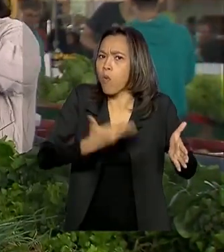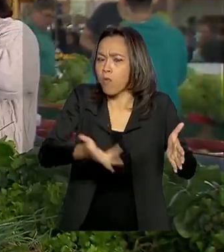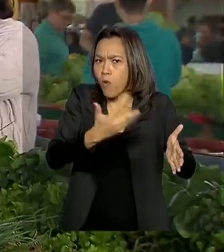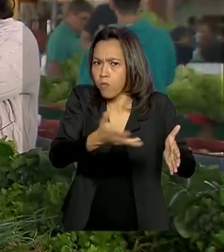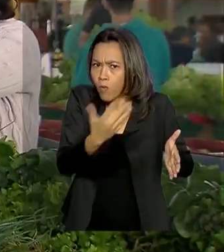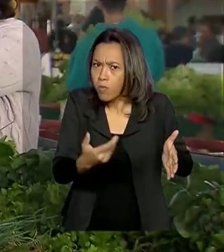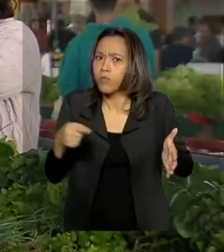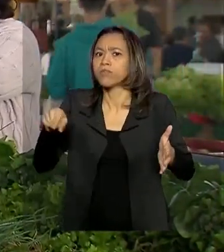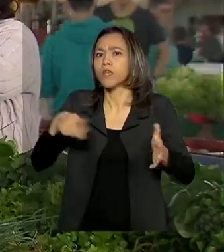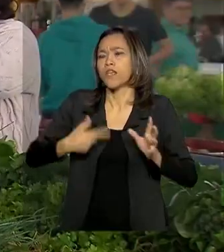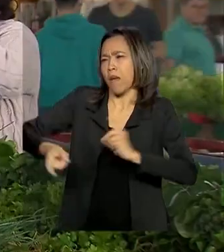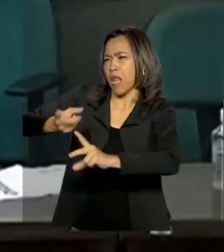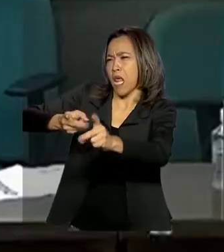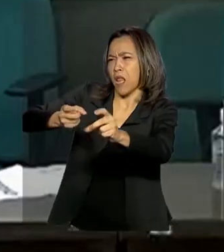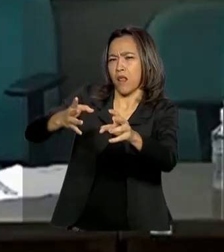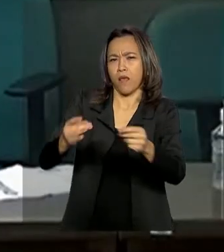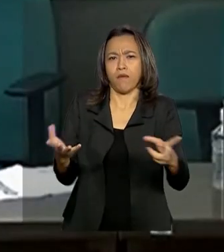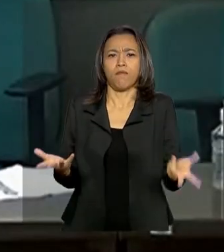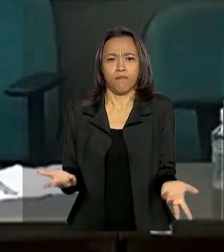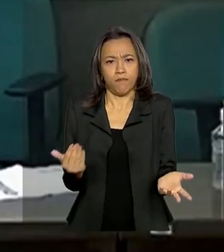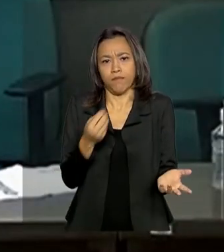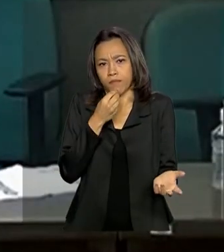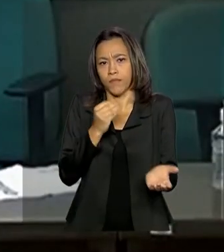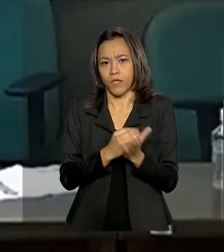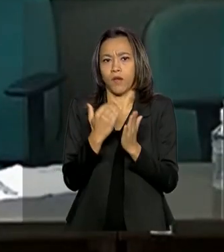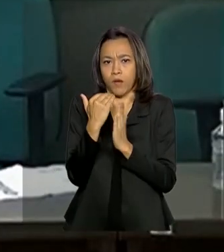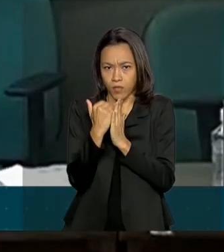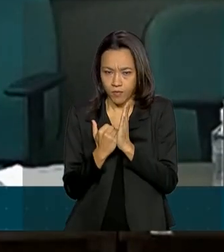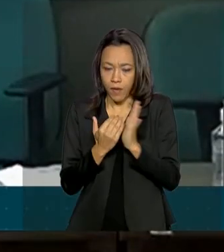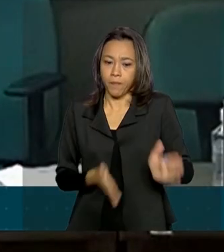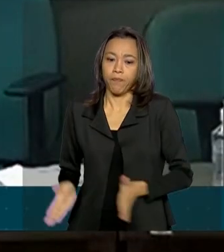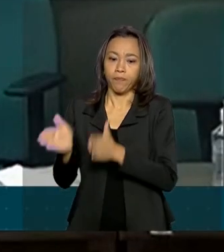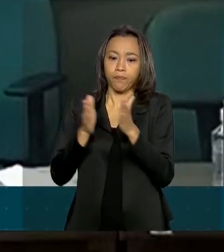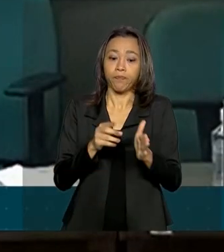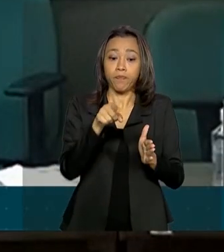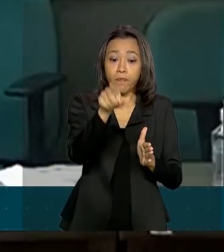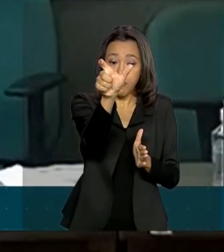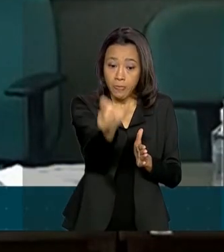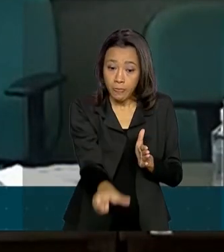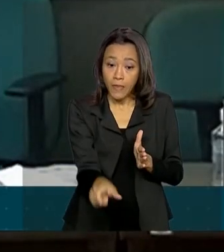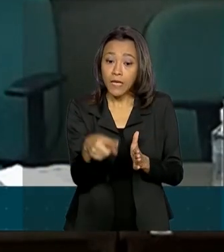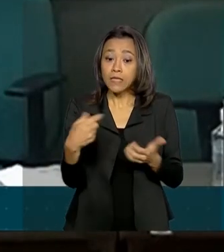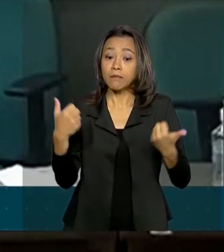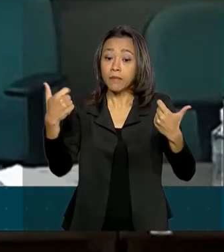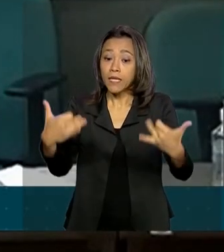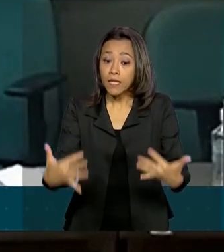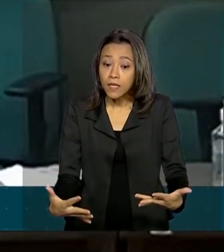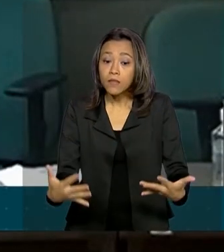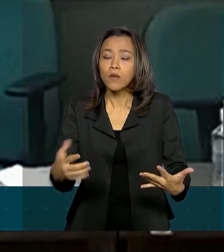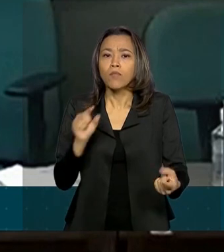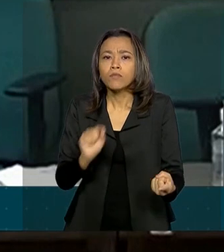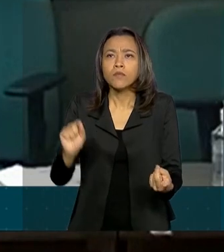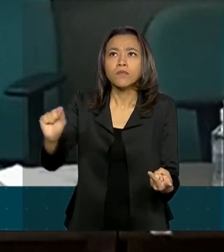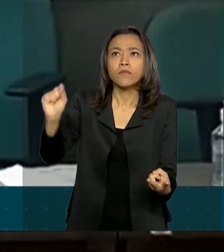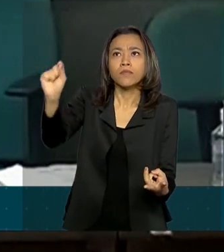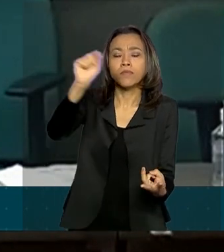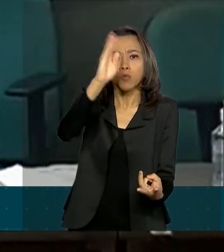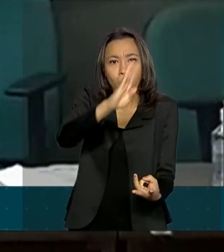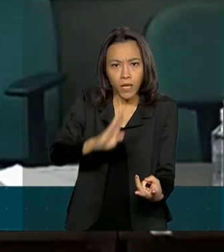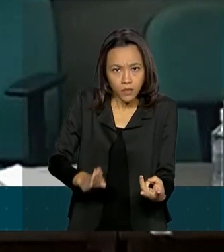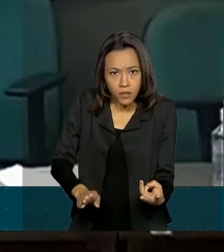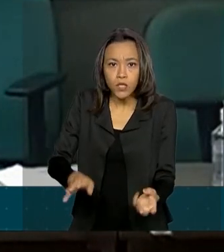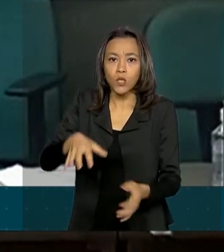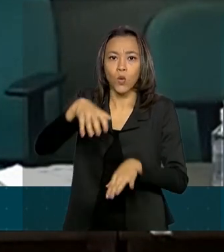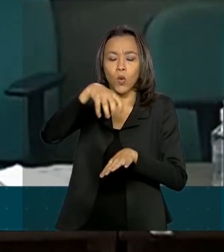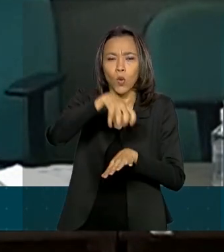aumento da comercialização. Destaco que as centrais de abastecimento brasileiras estão em pleno funcionamento e